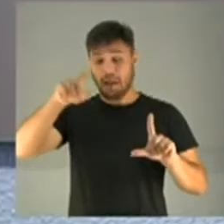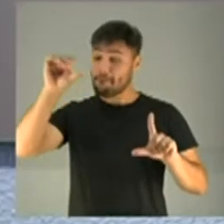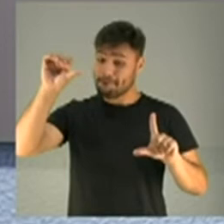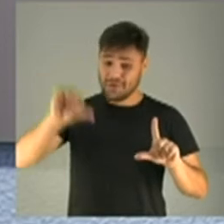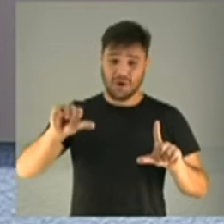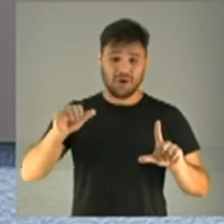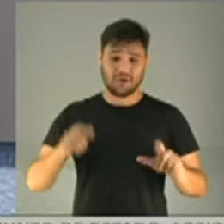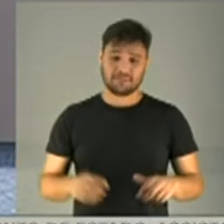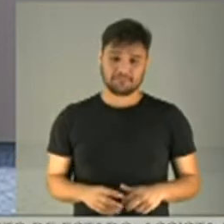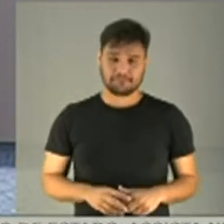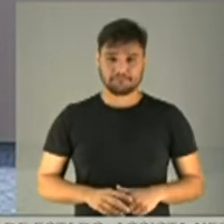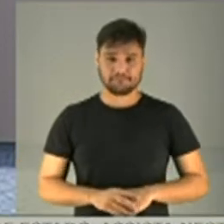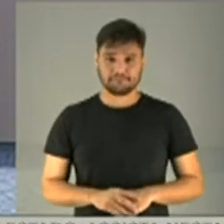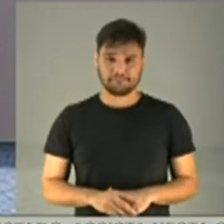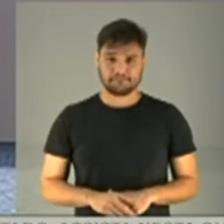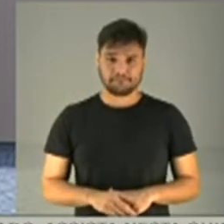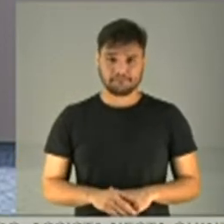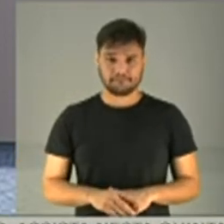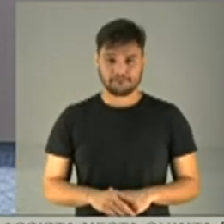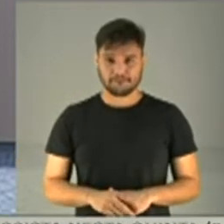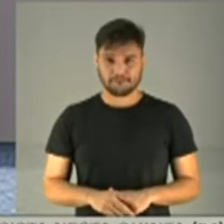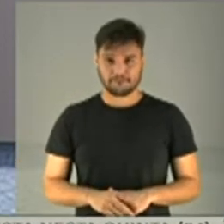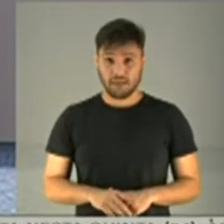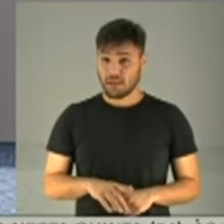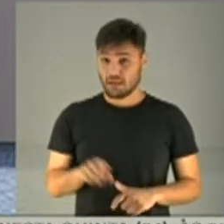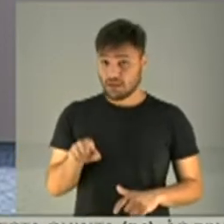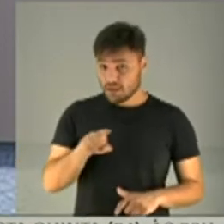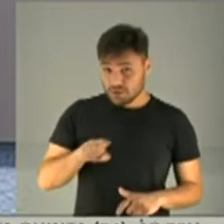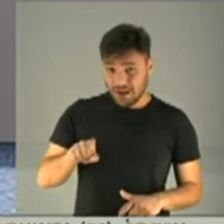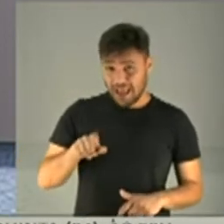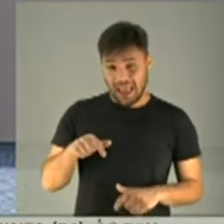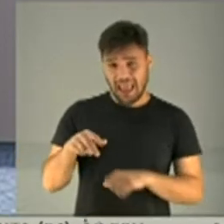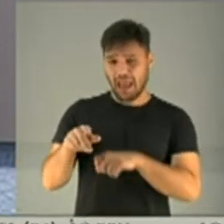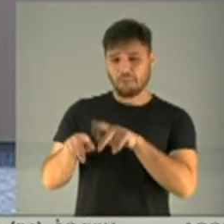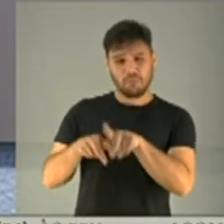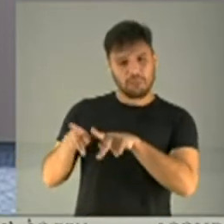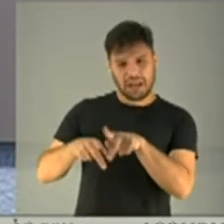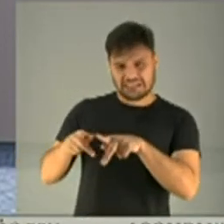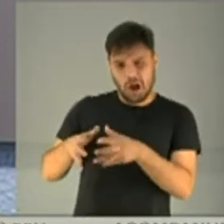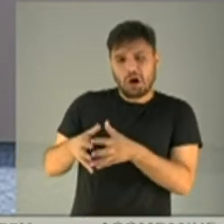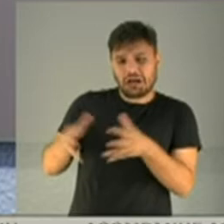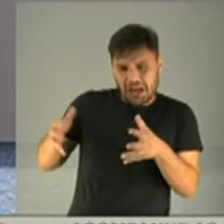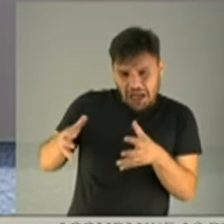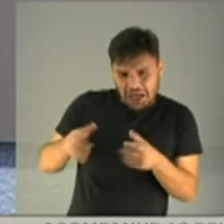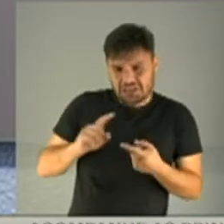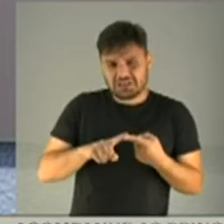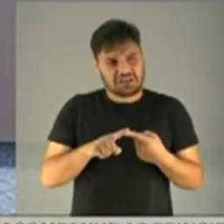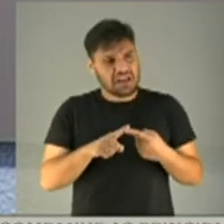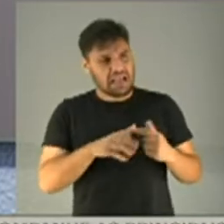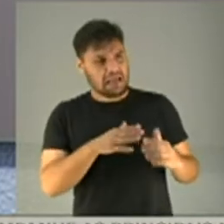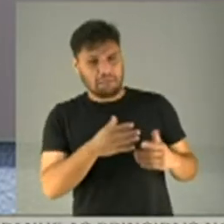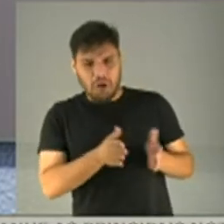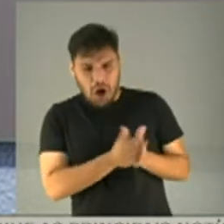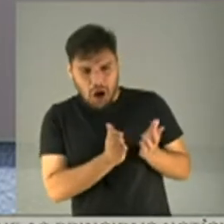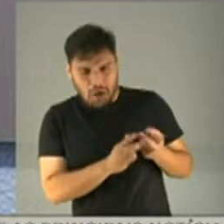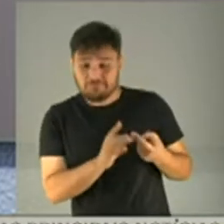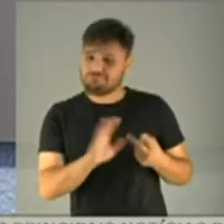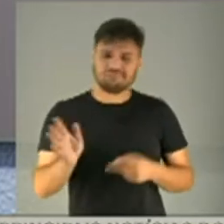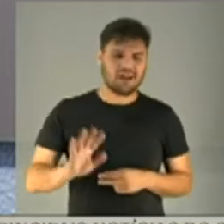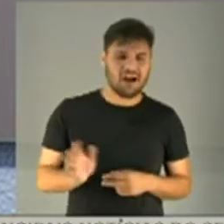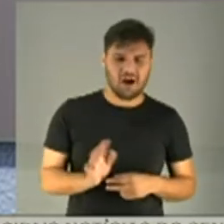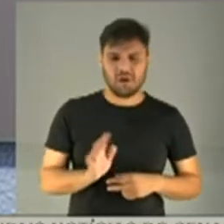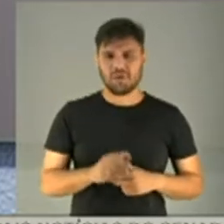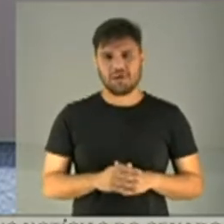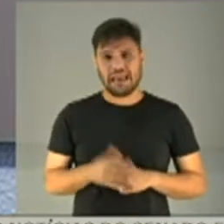que os outros países. Então, não é porque o Brasil é populoso, não é pelo nível de desenvolvimento e não é também pela